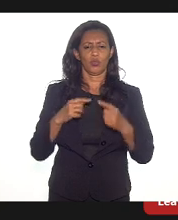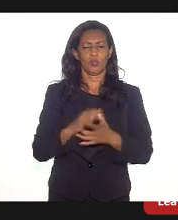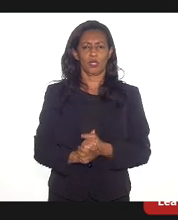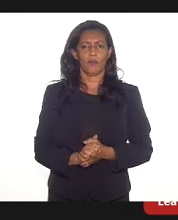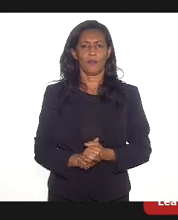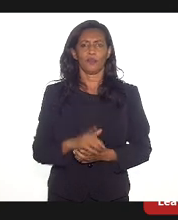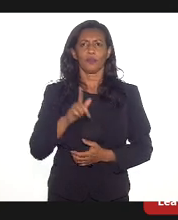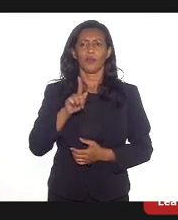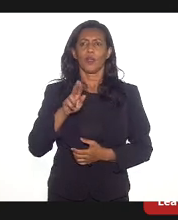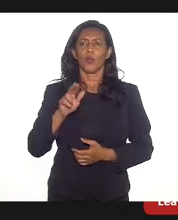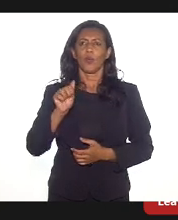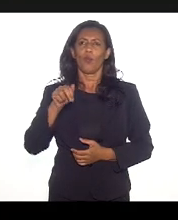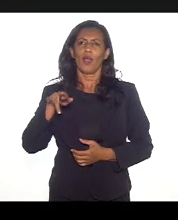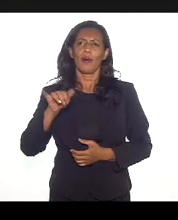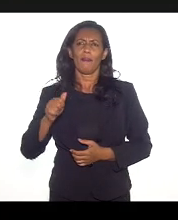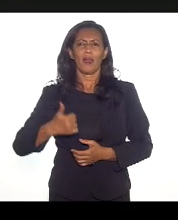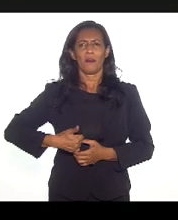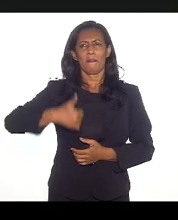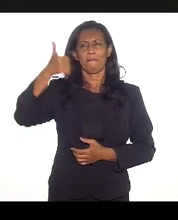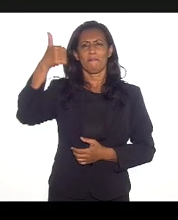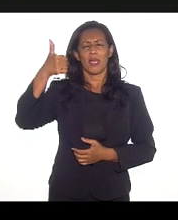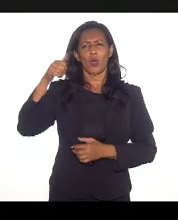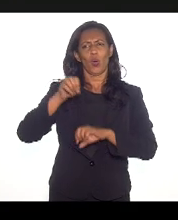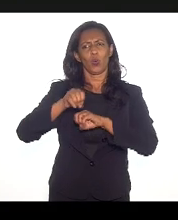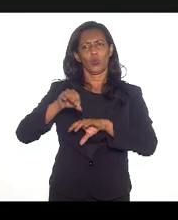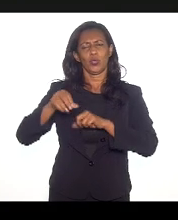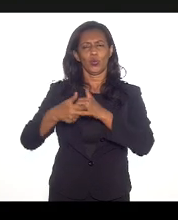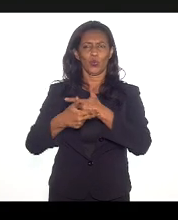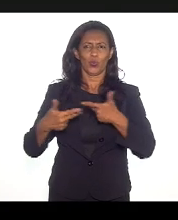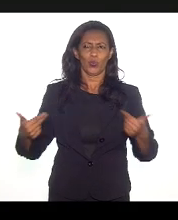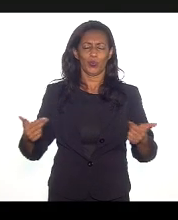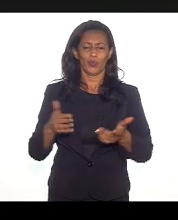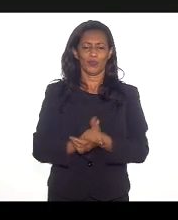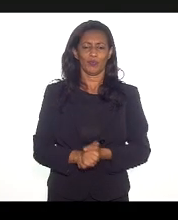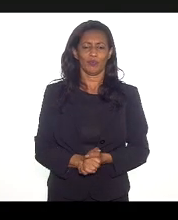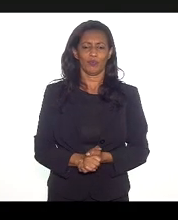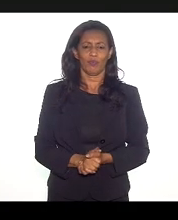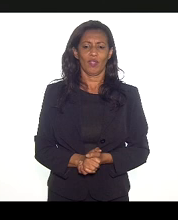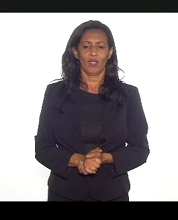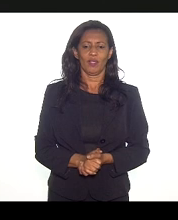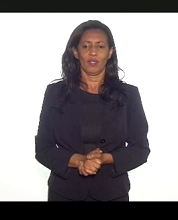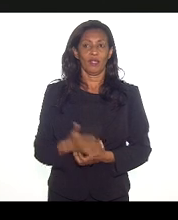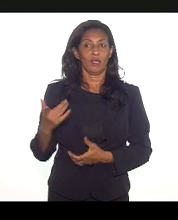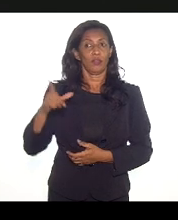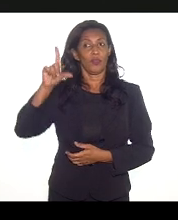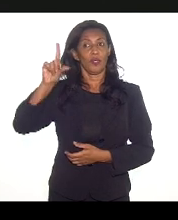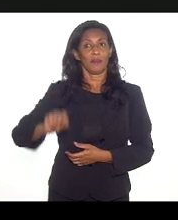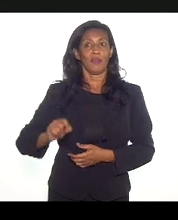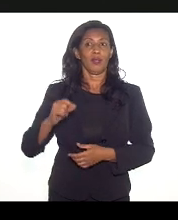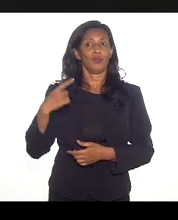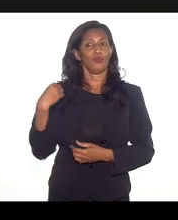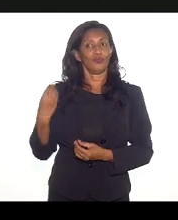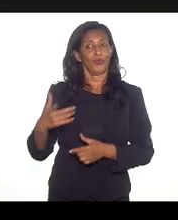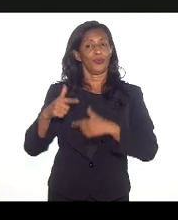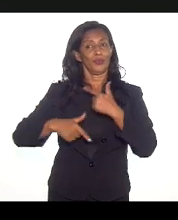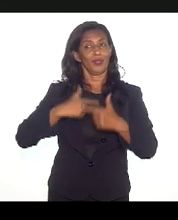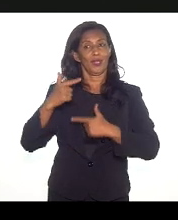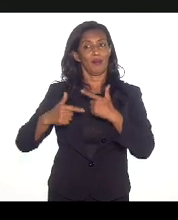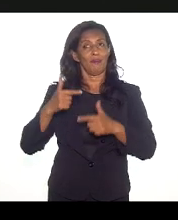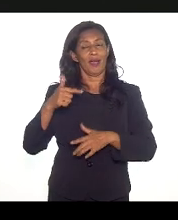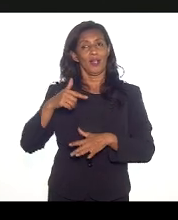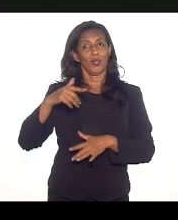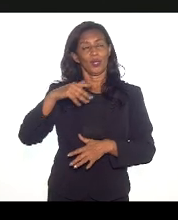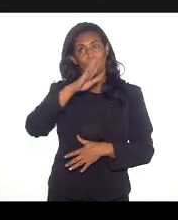Guanabara, nos anos 60, tinha o melhor padrão educacional do Brasil e foi a região que menos gerou emprego em todo